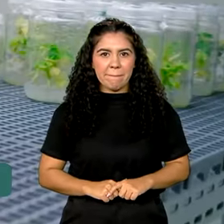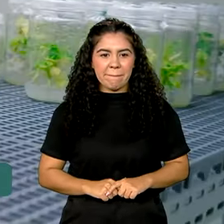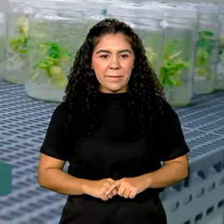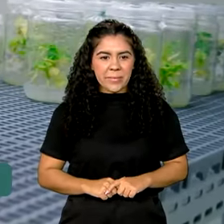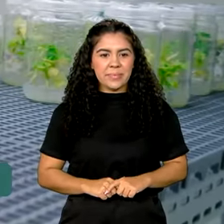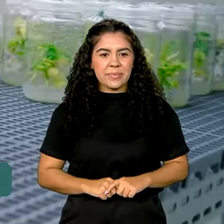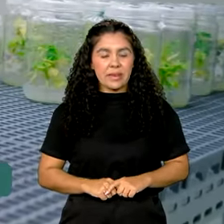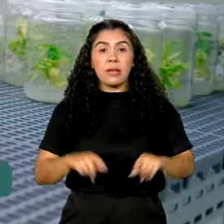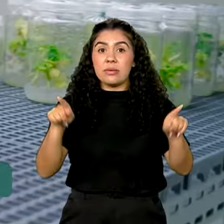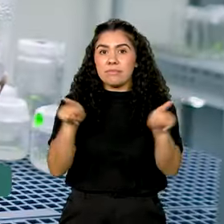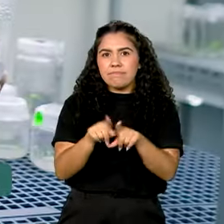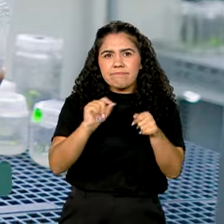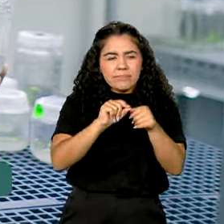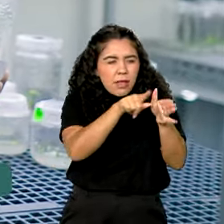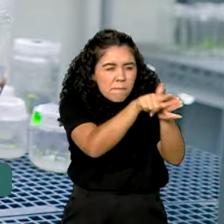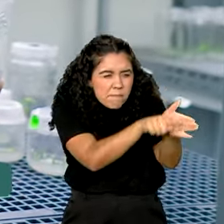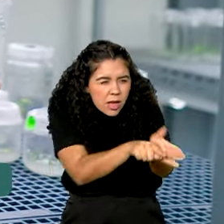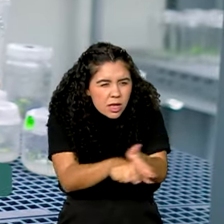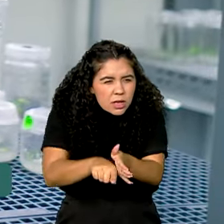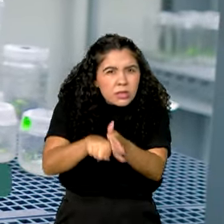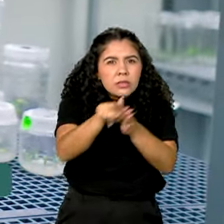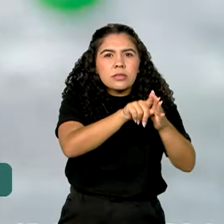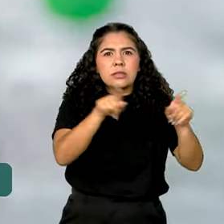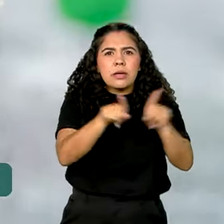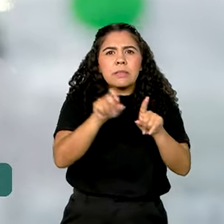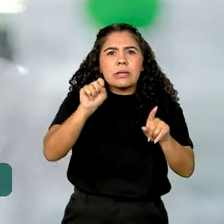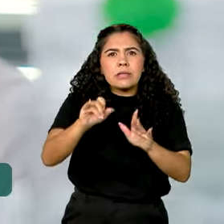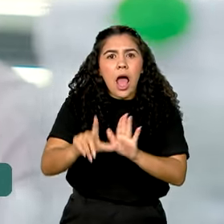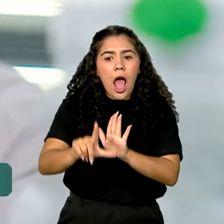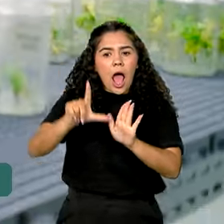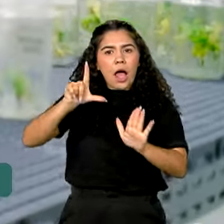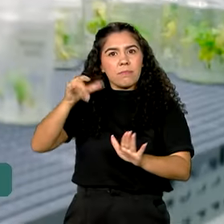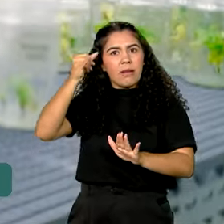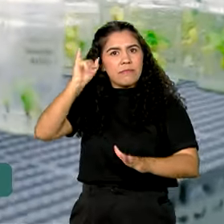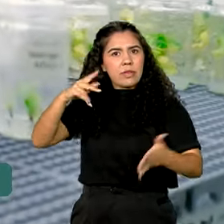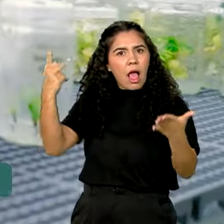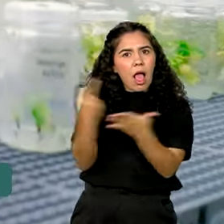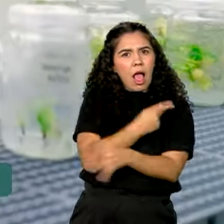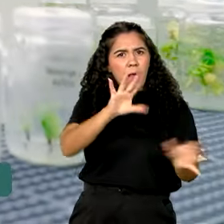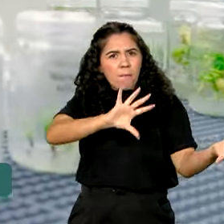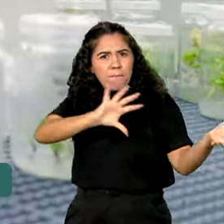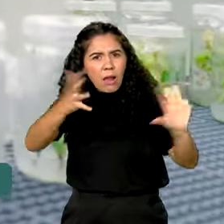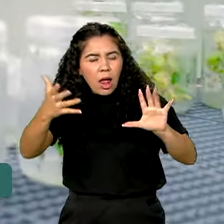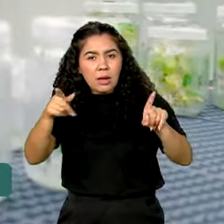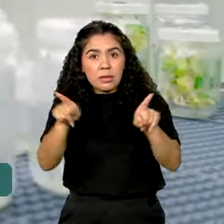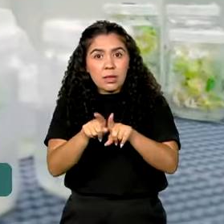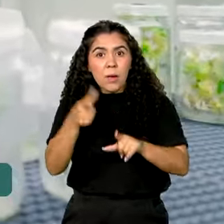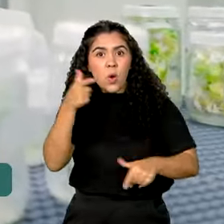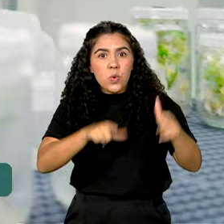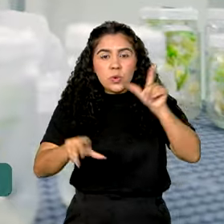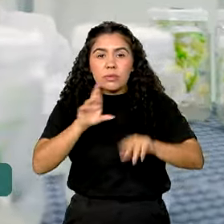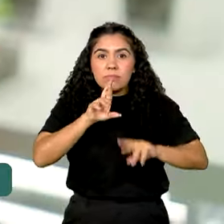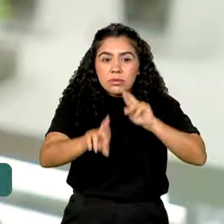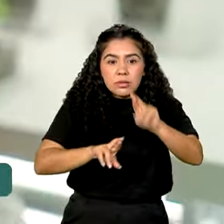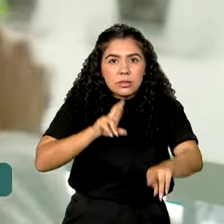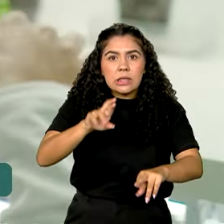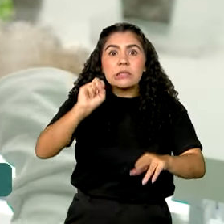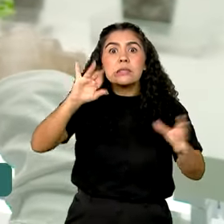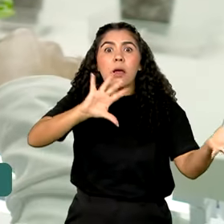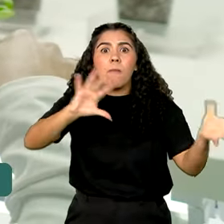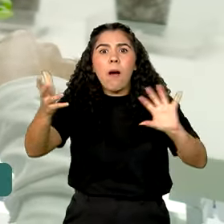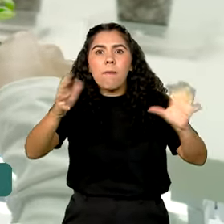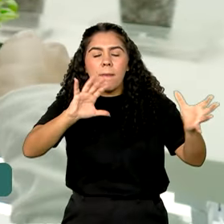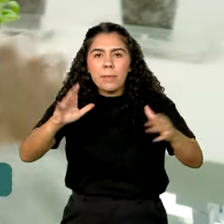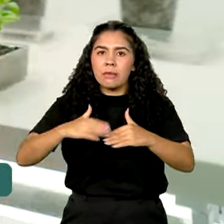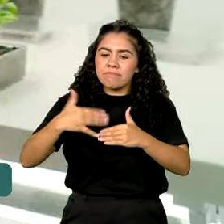Investir em pesquisa, antecipar catástrofes, planejar e preparar respostas rápidas aos desastres naturais cada